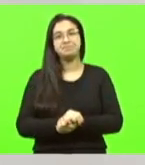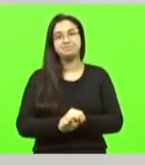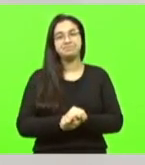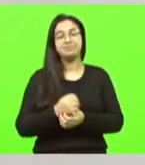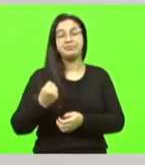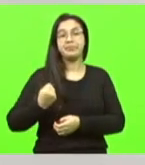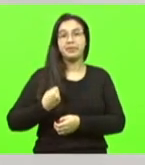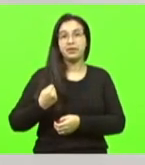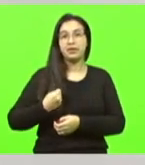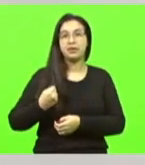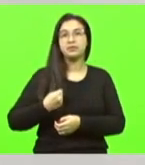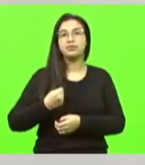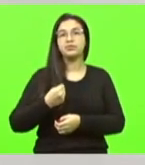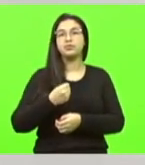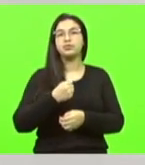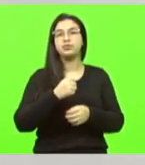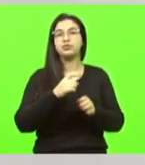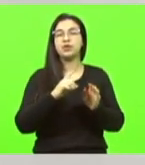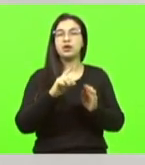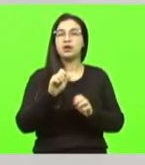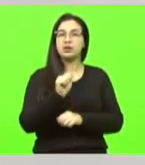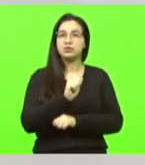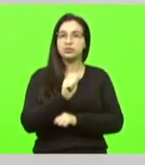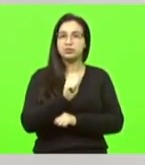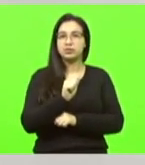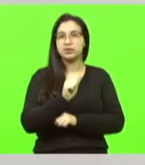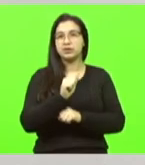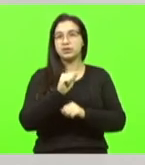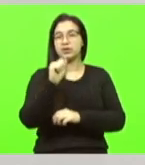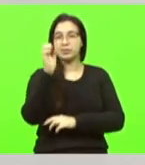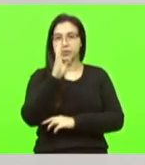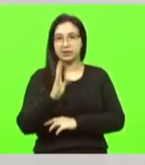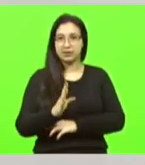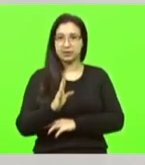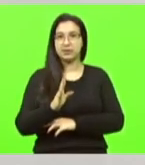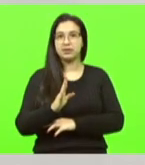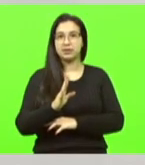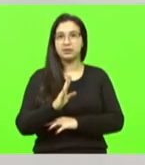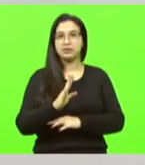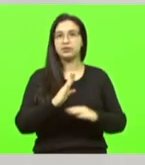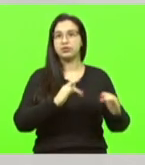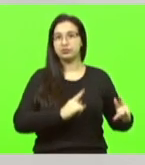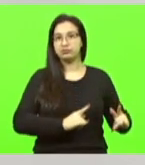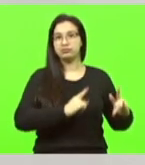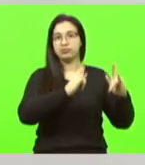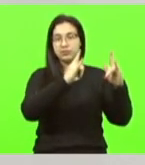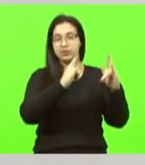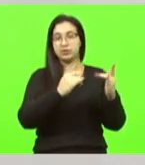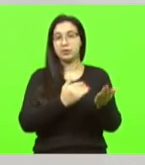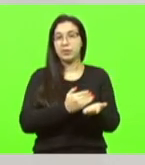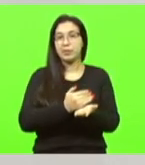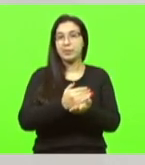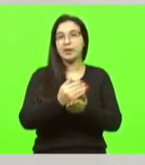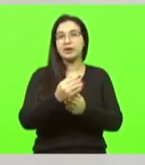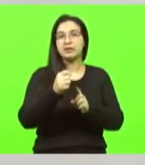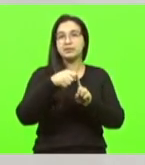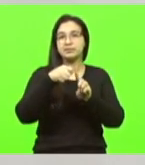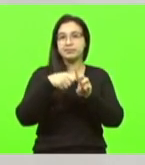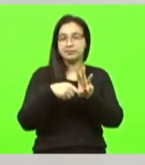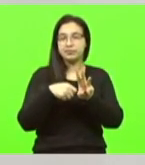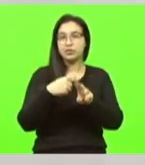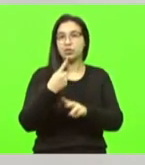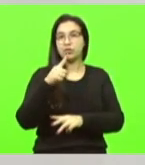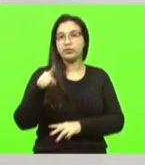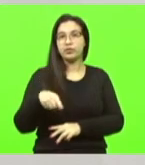Brasileira de Incorporadores Imobiliárias apontam que no primeiro trimestre de 2020 foi registrado um aumento de 26,7